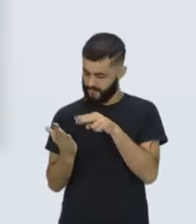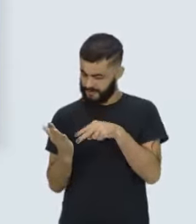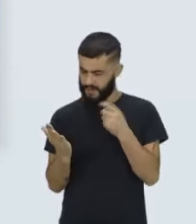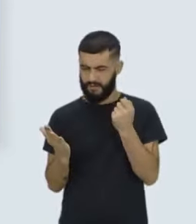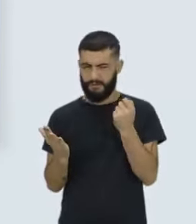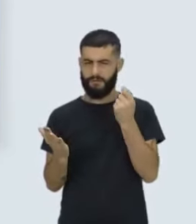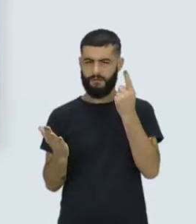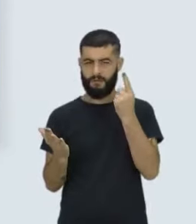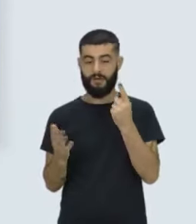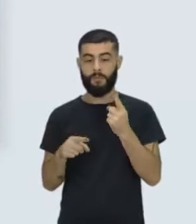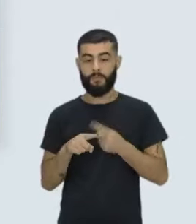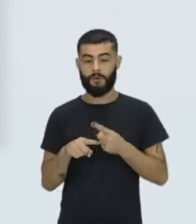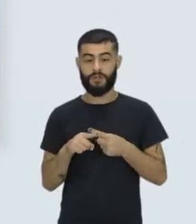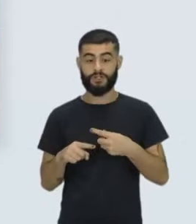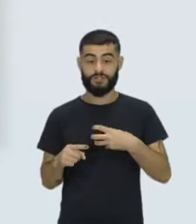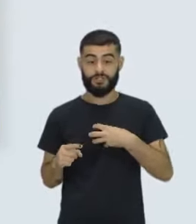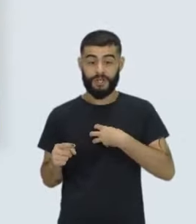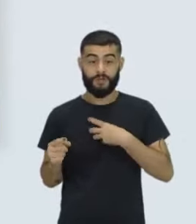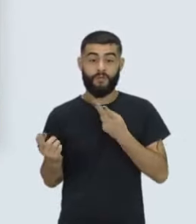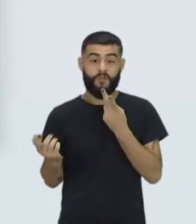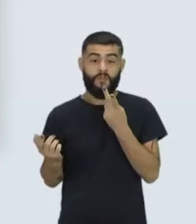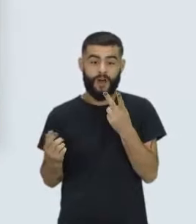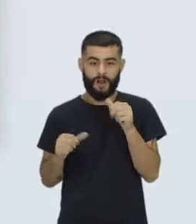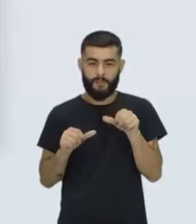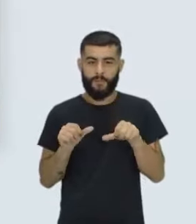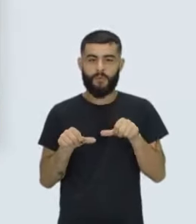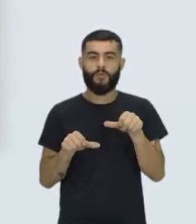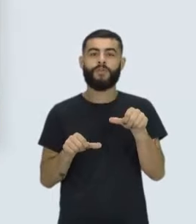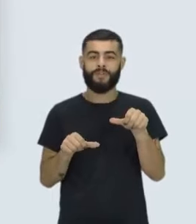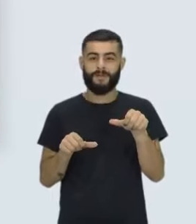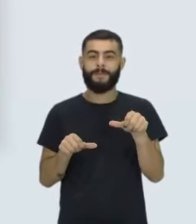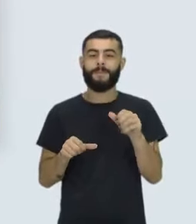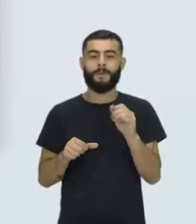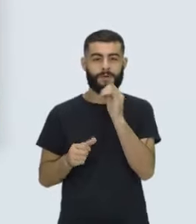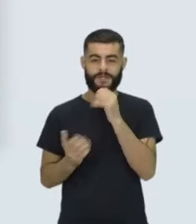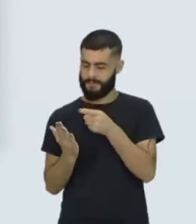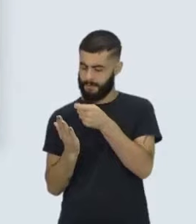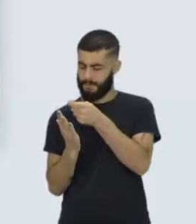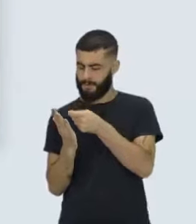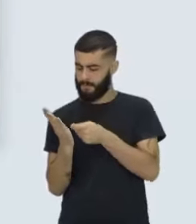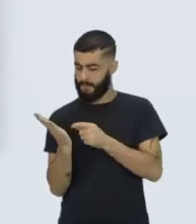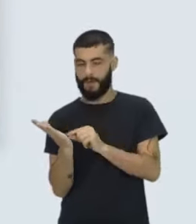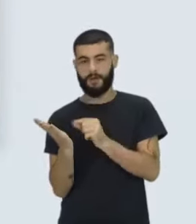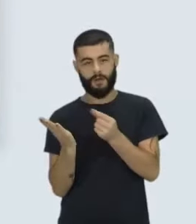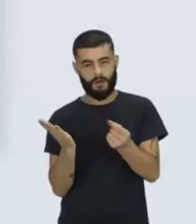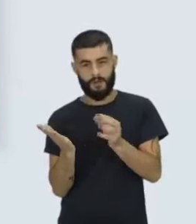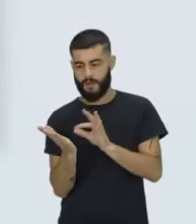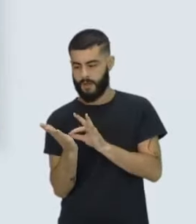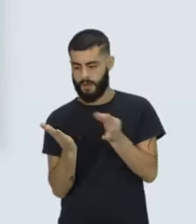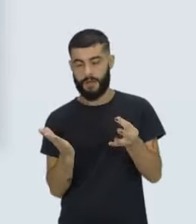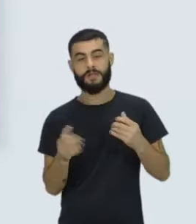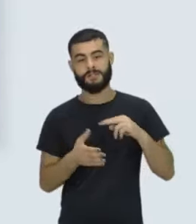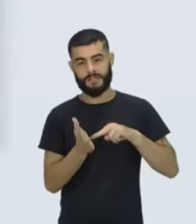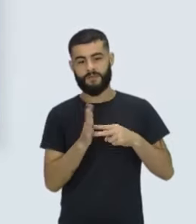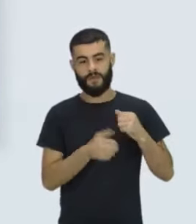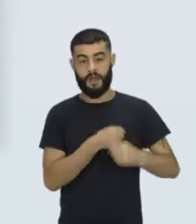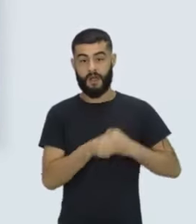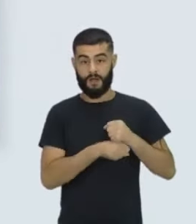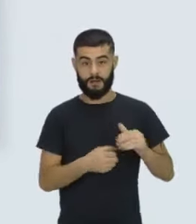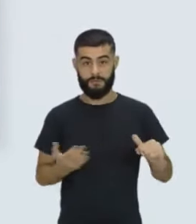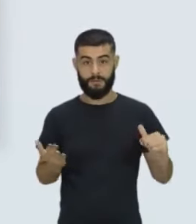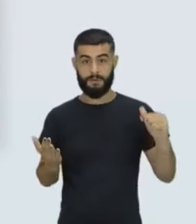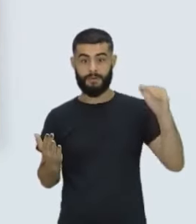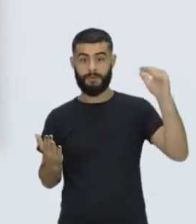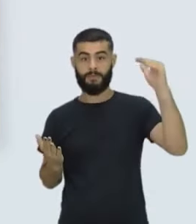porque a dicção dela vai mudando. Então, a cada bloco textual, a cada ano, ela começa um pouco mais assim, comportadinha em